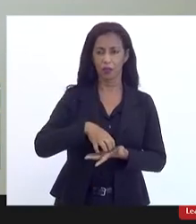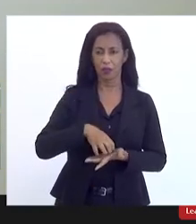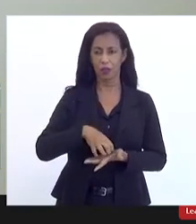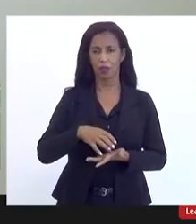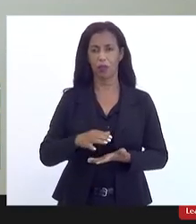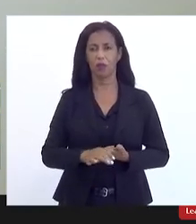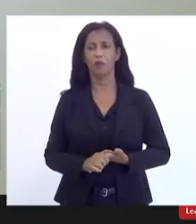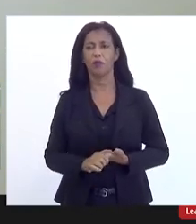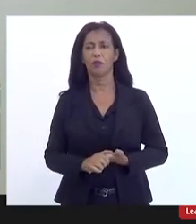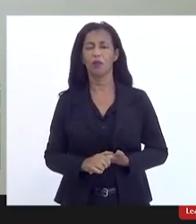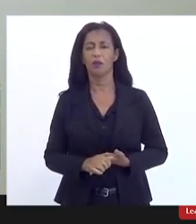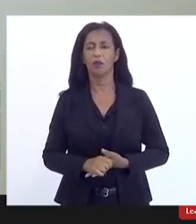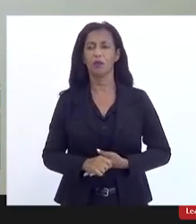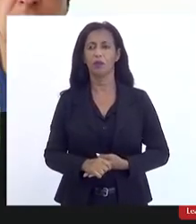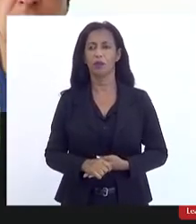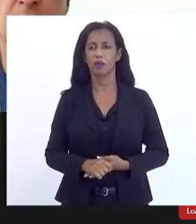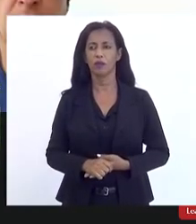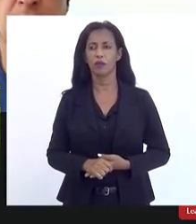das preocupações